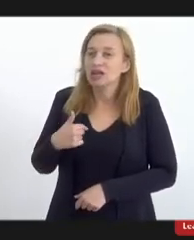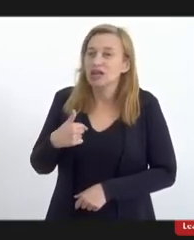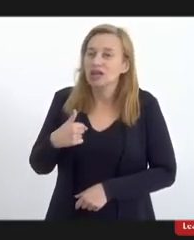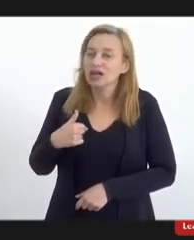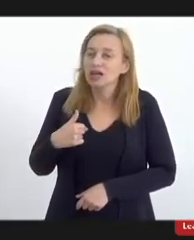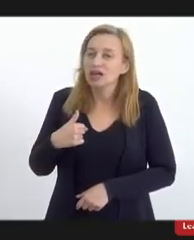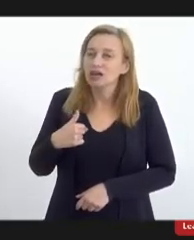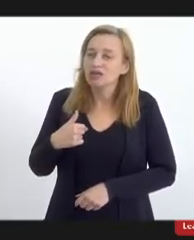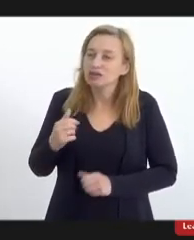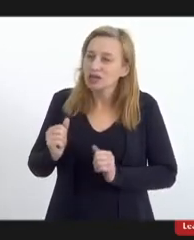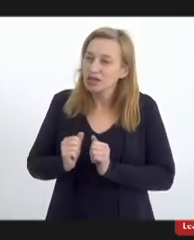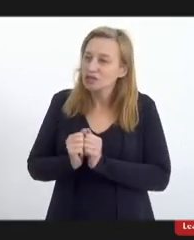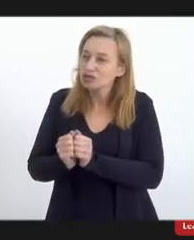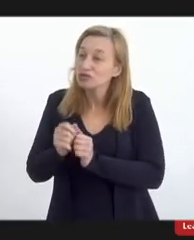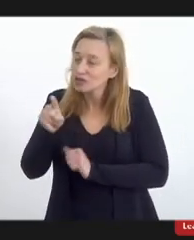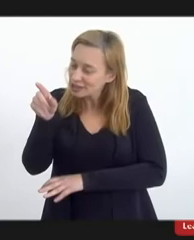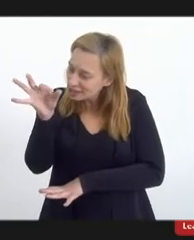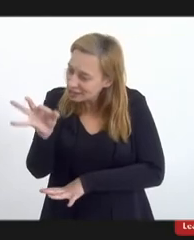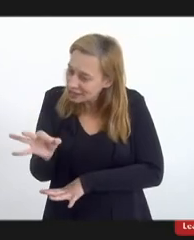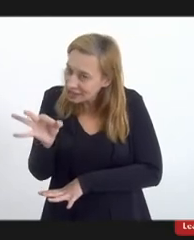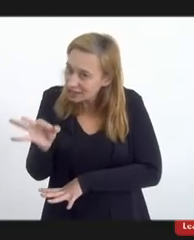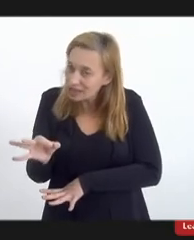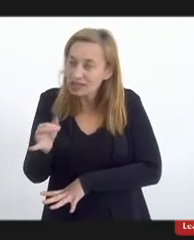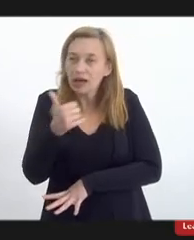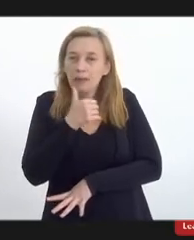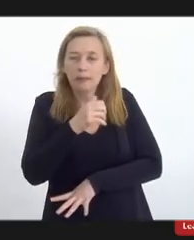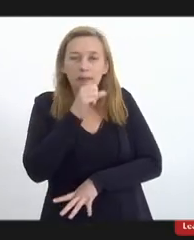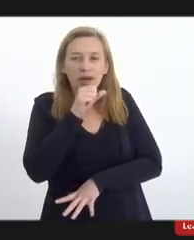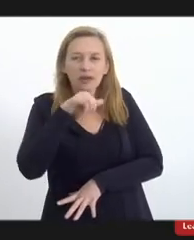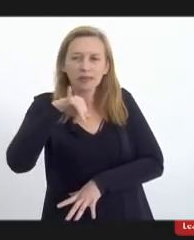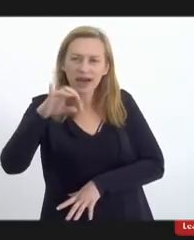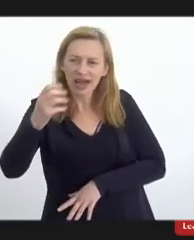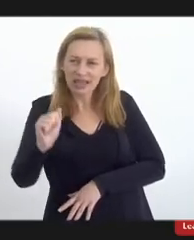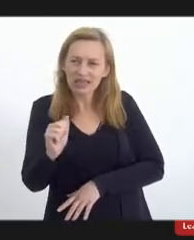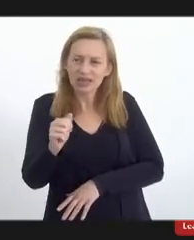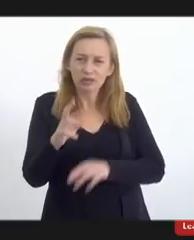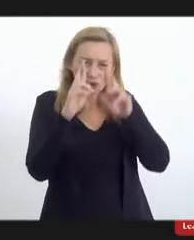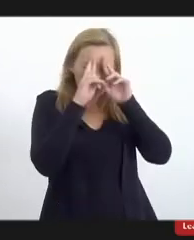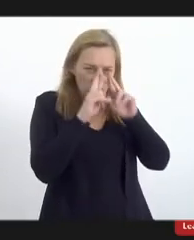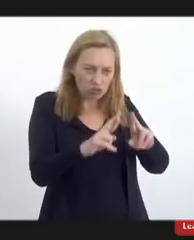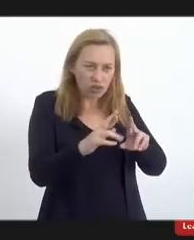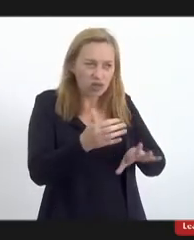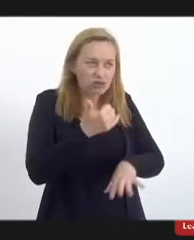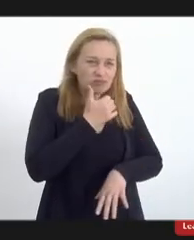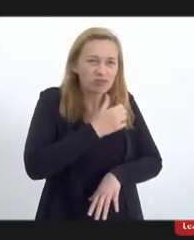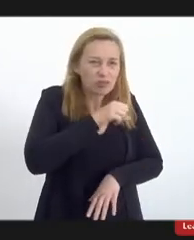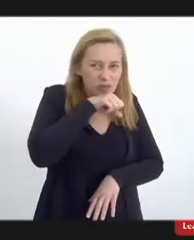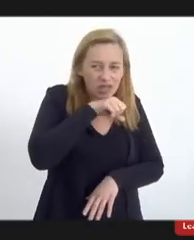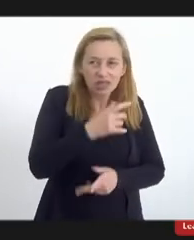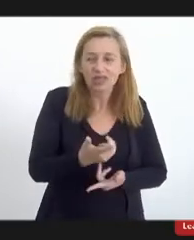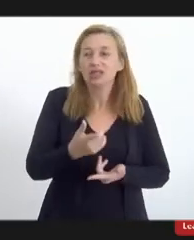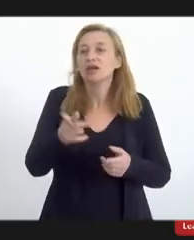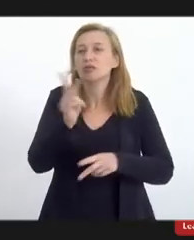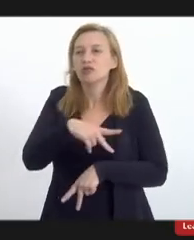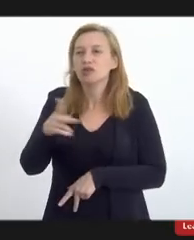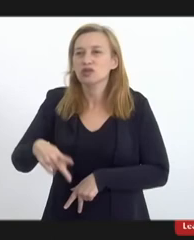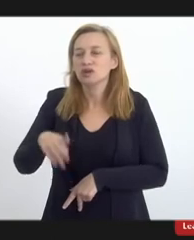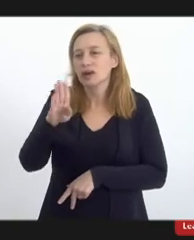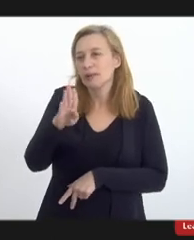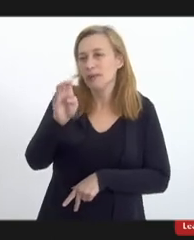mãos com certeza né mãe Márcia meu respeito a sua bênção e professora Beatriz